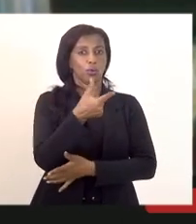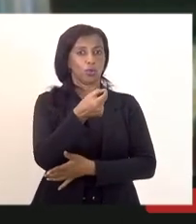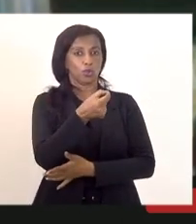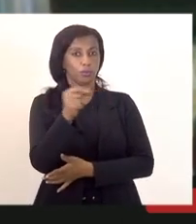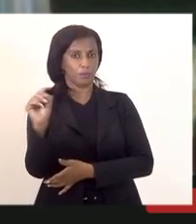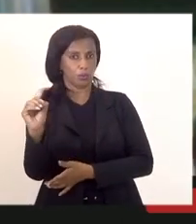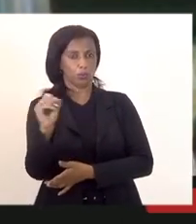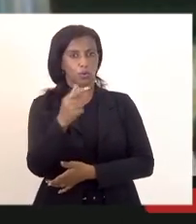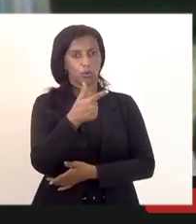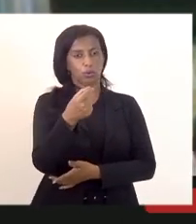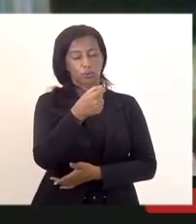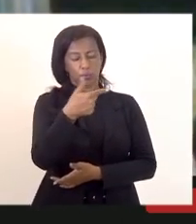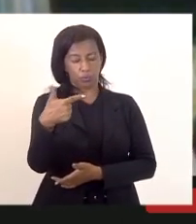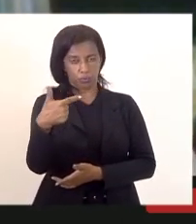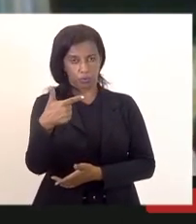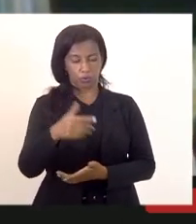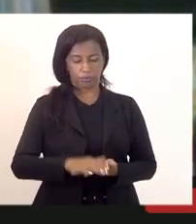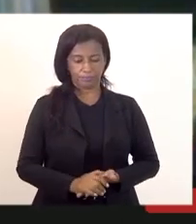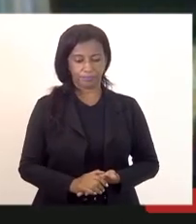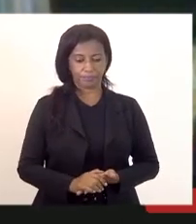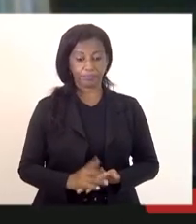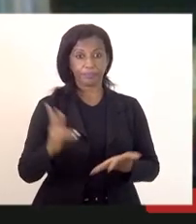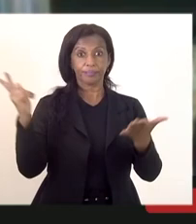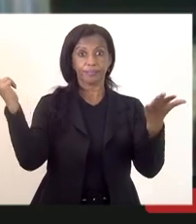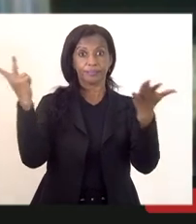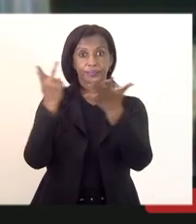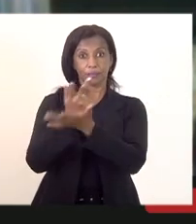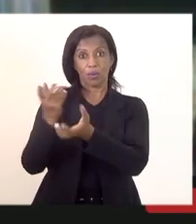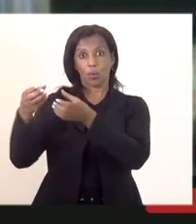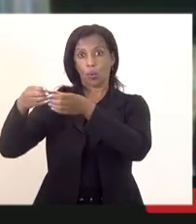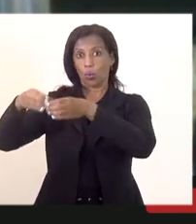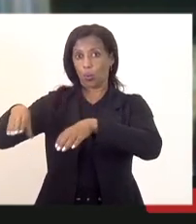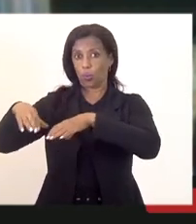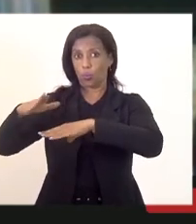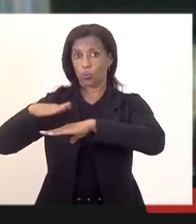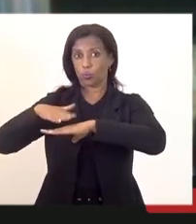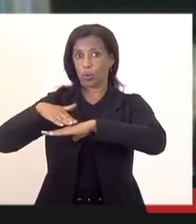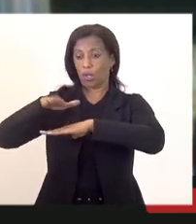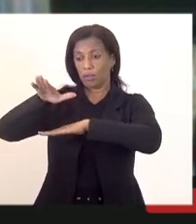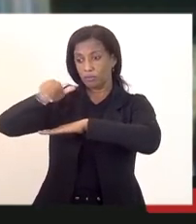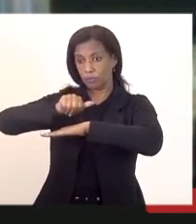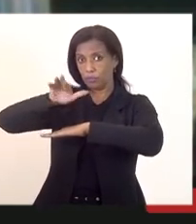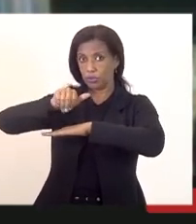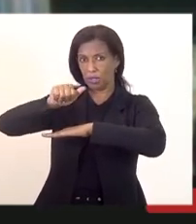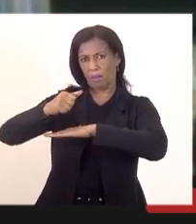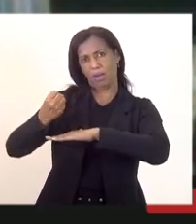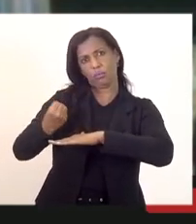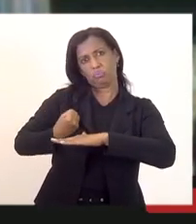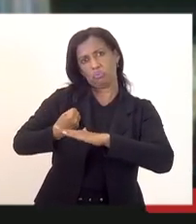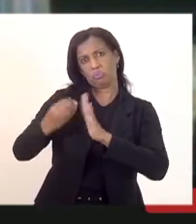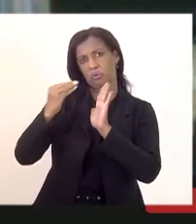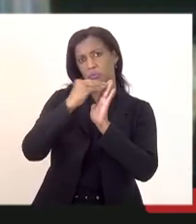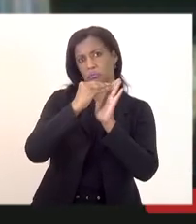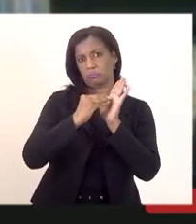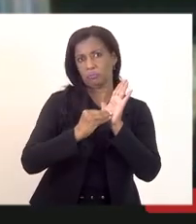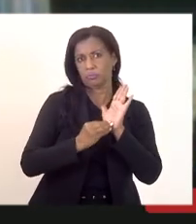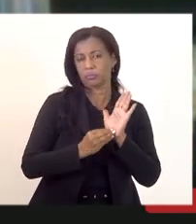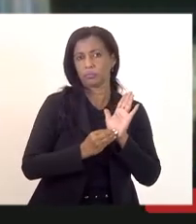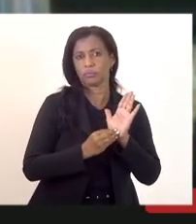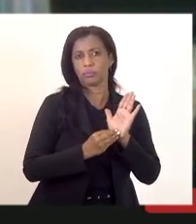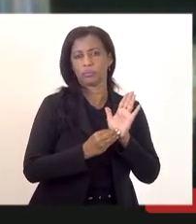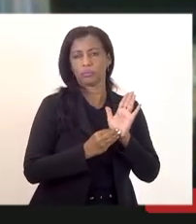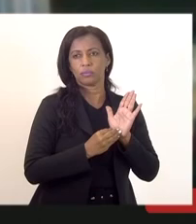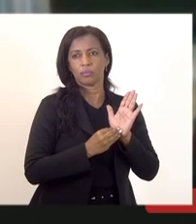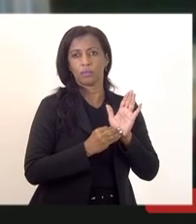2002 houve o concurso foi chamado um determinado número de candidatos e posteriormente